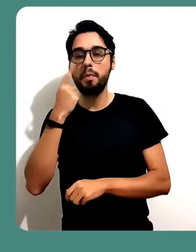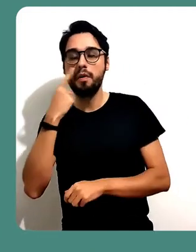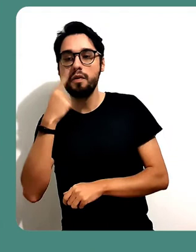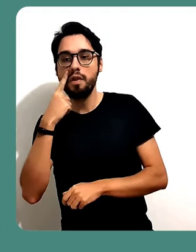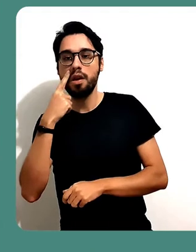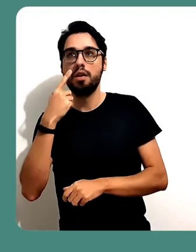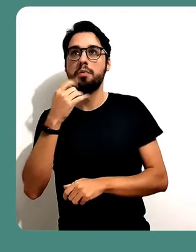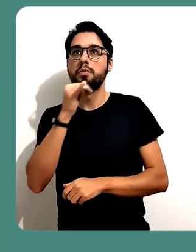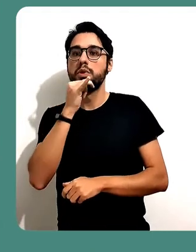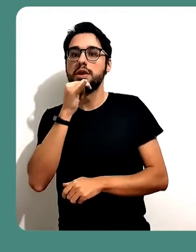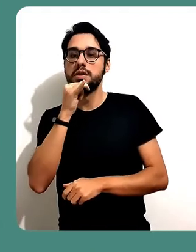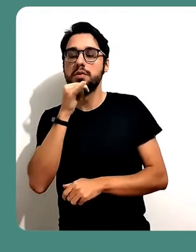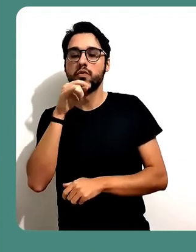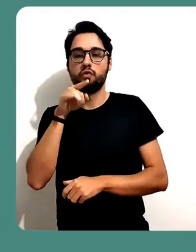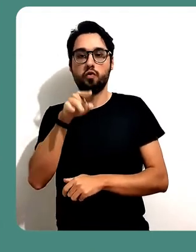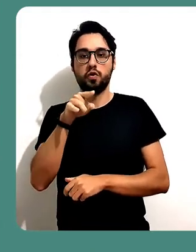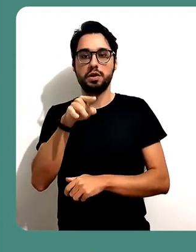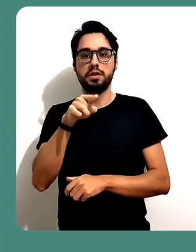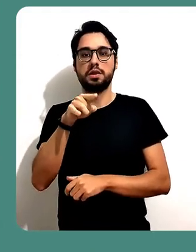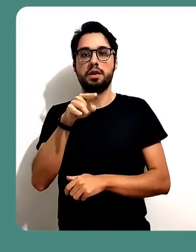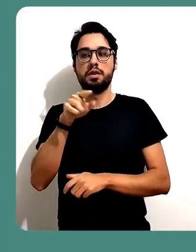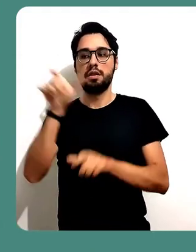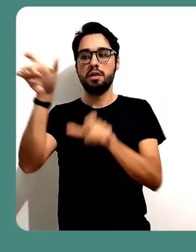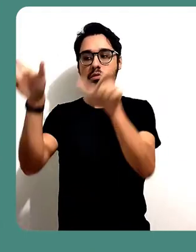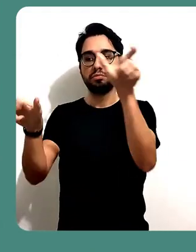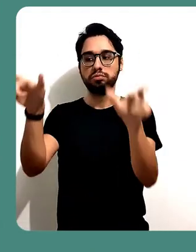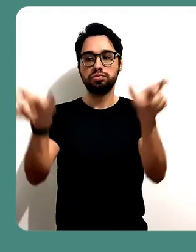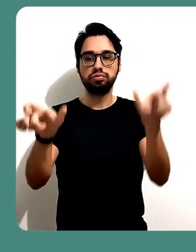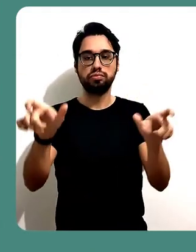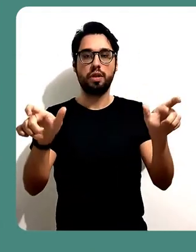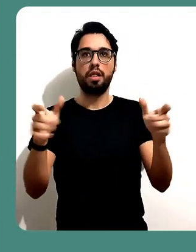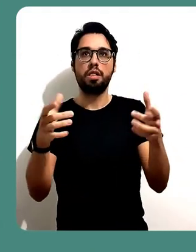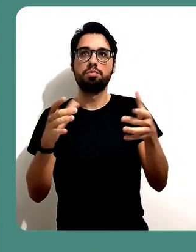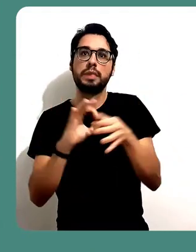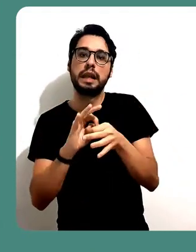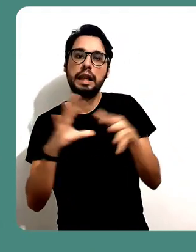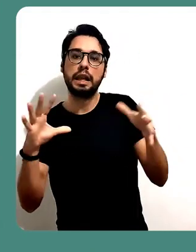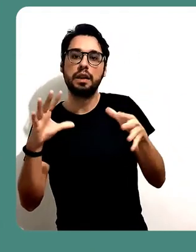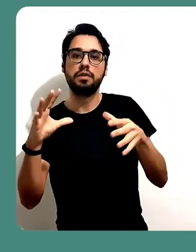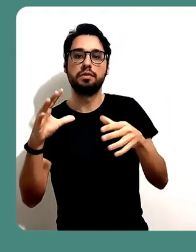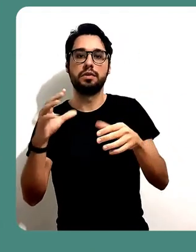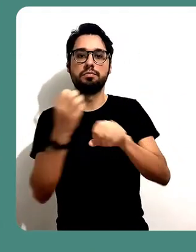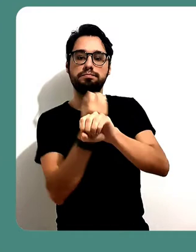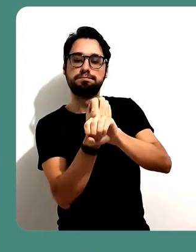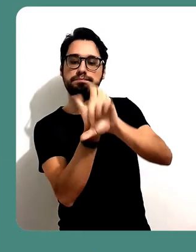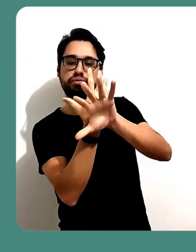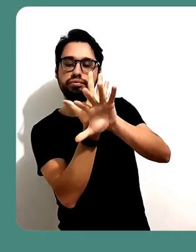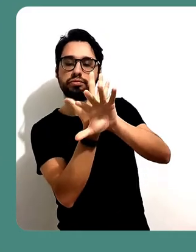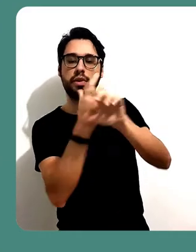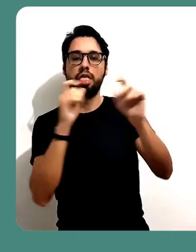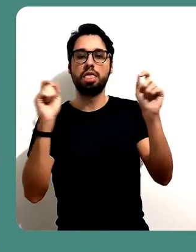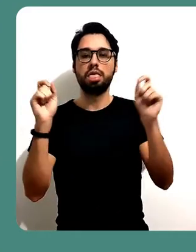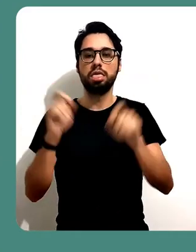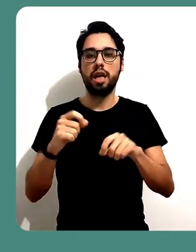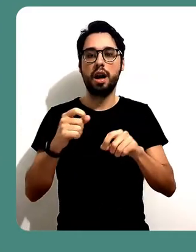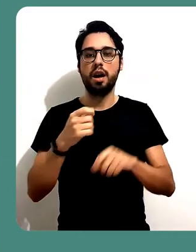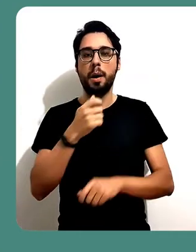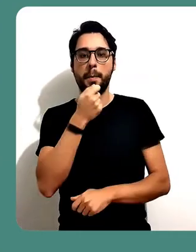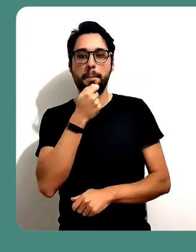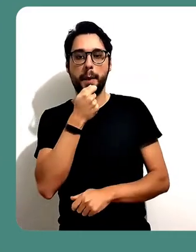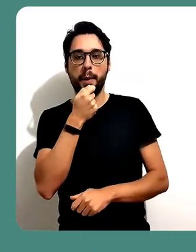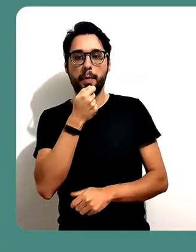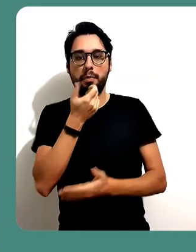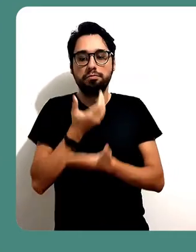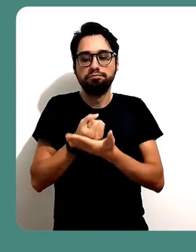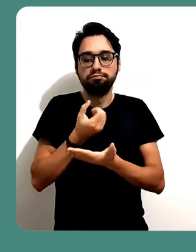pode dizer se você permite que os usuários, os convidados, abram as suas webcams,